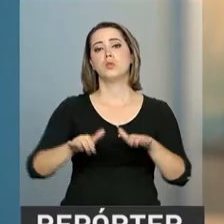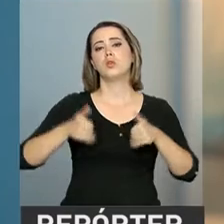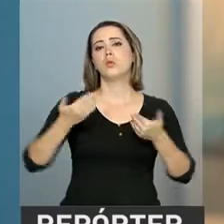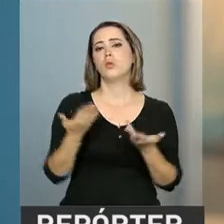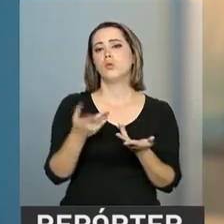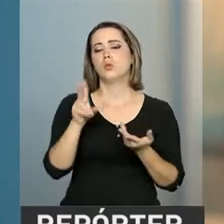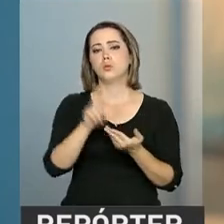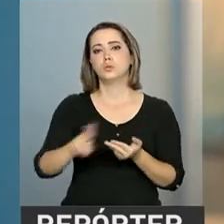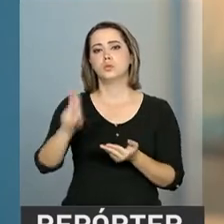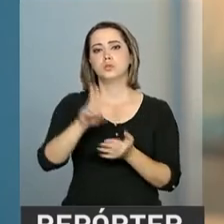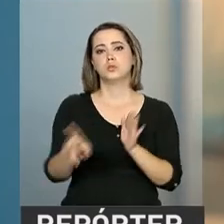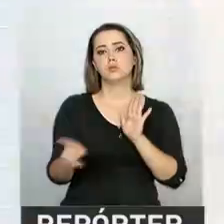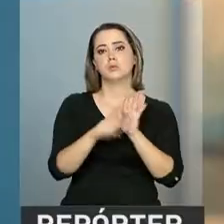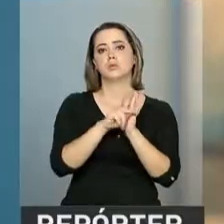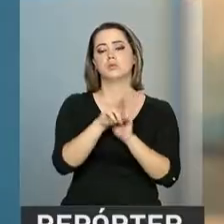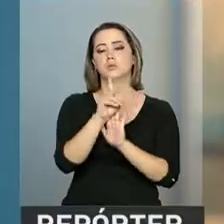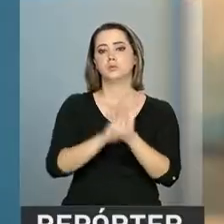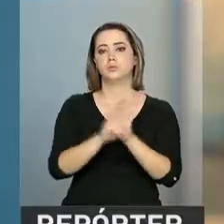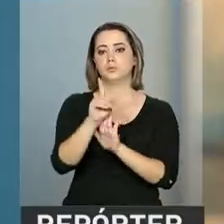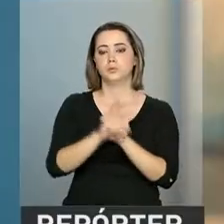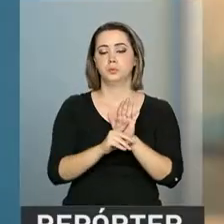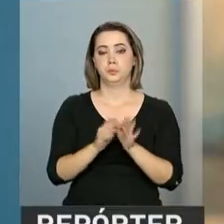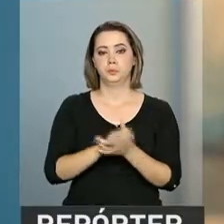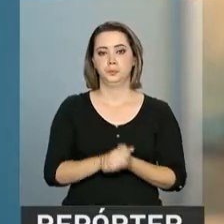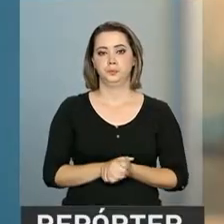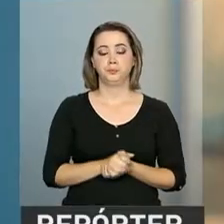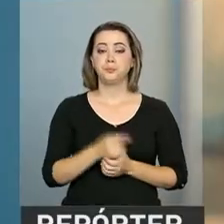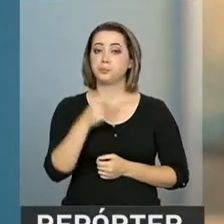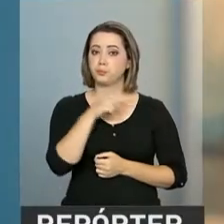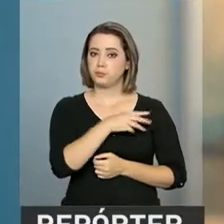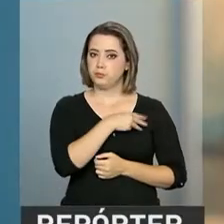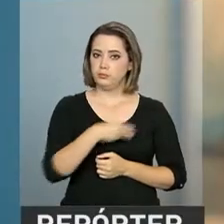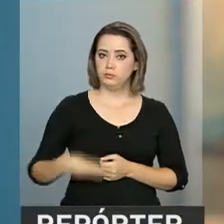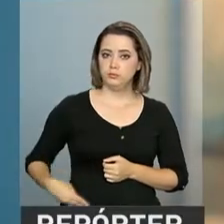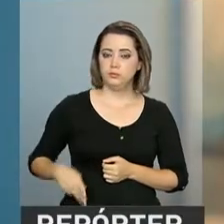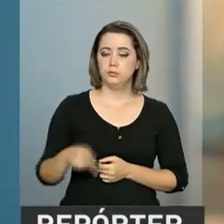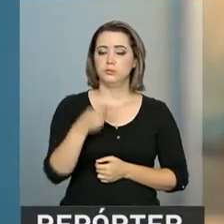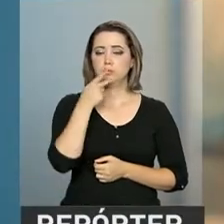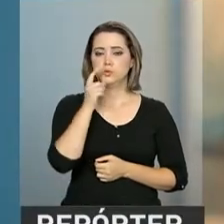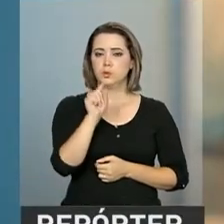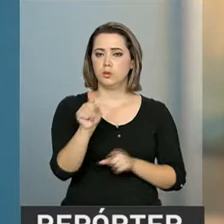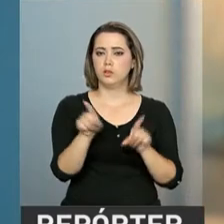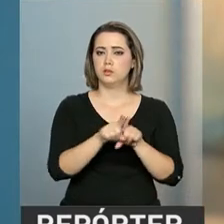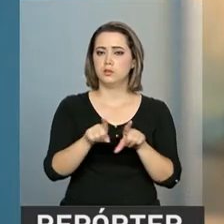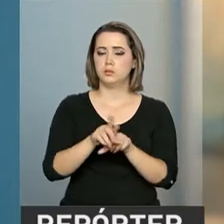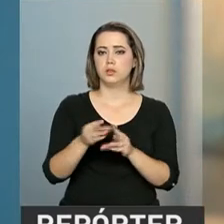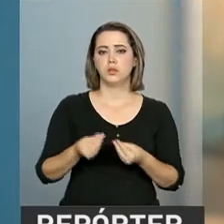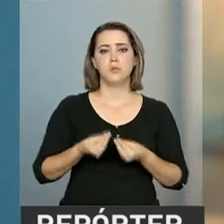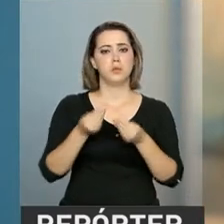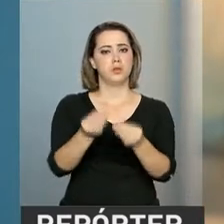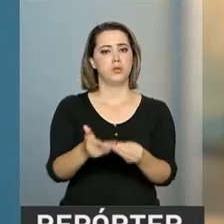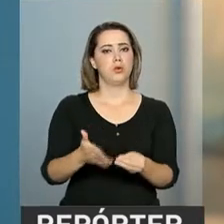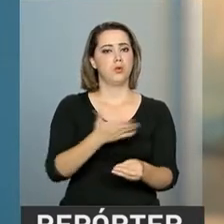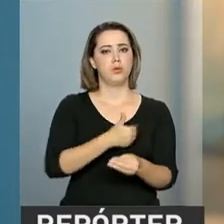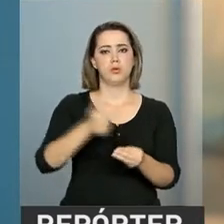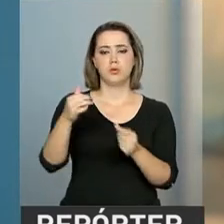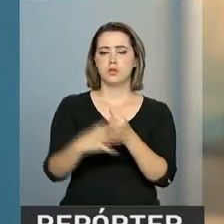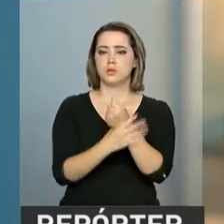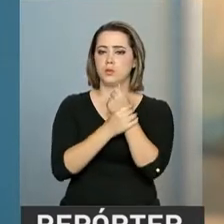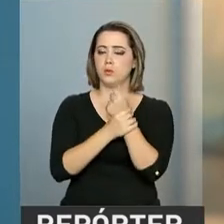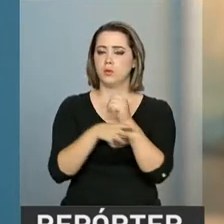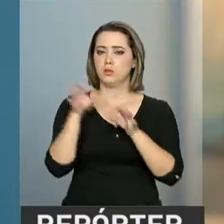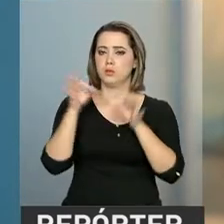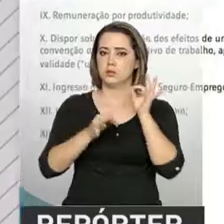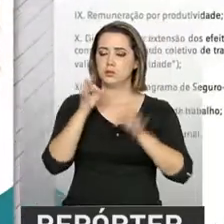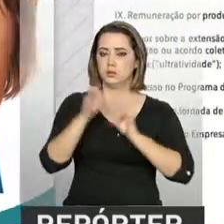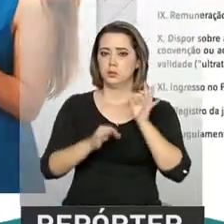ele usufruir de seus direitos. Para o ministro, o projeto de lei vai dar mais segurança jurídica às convenções e acordos coletivos